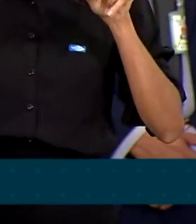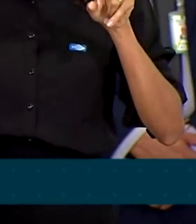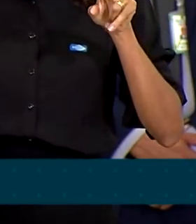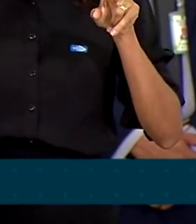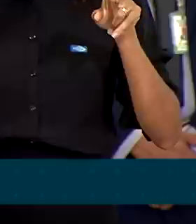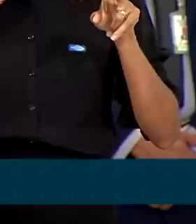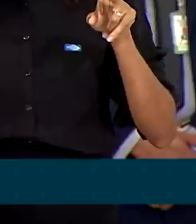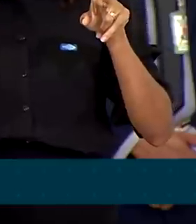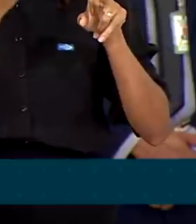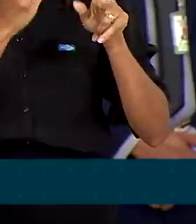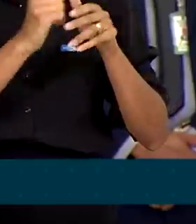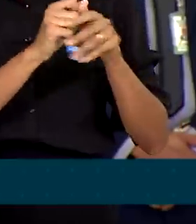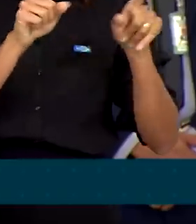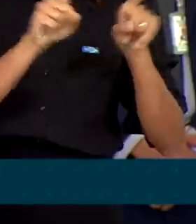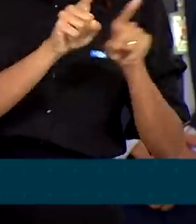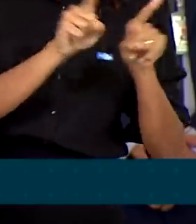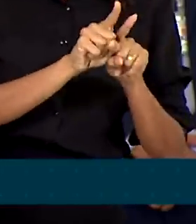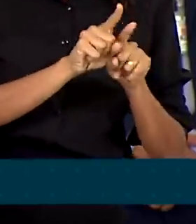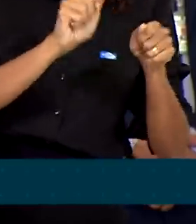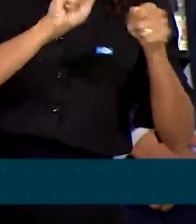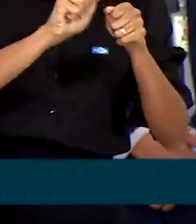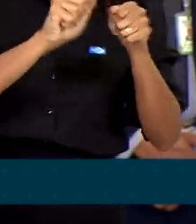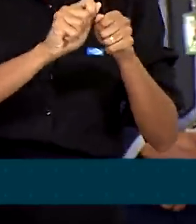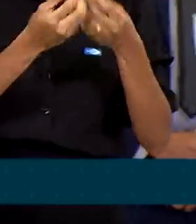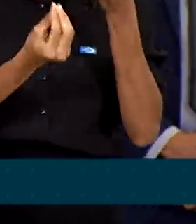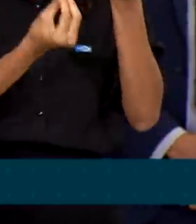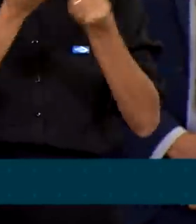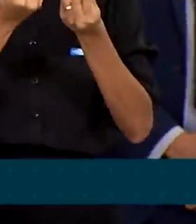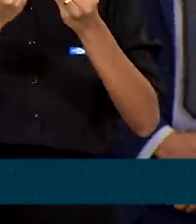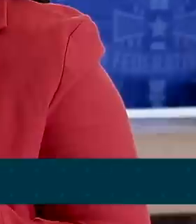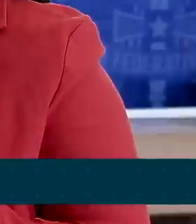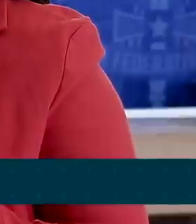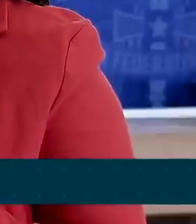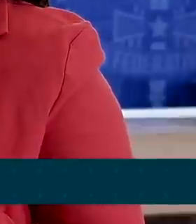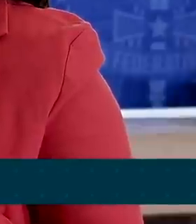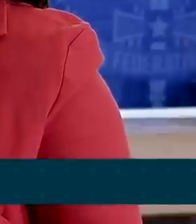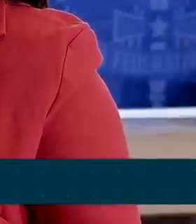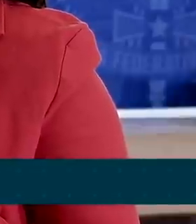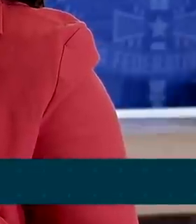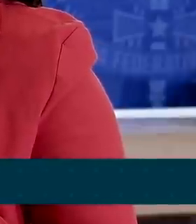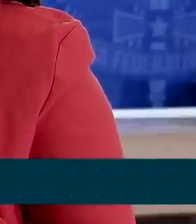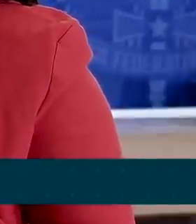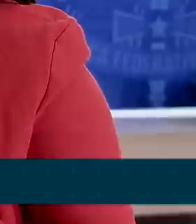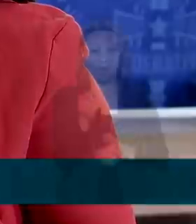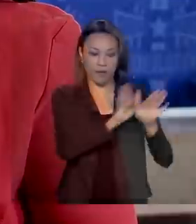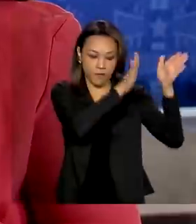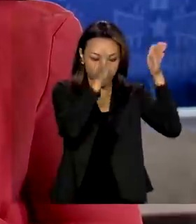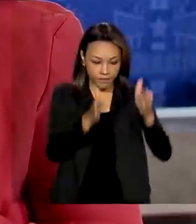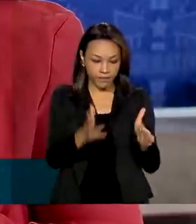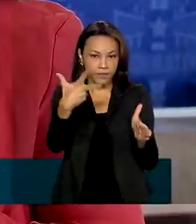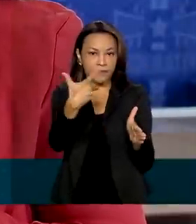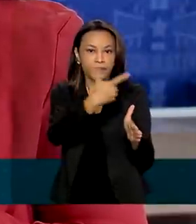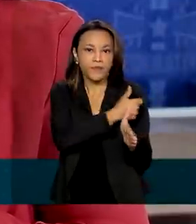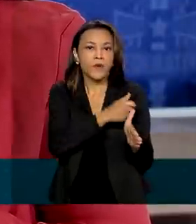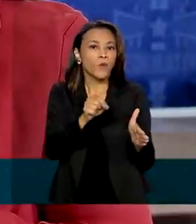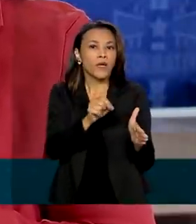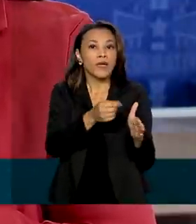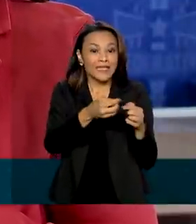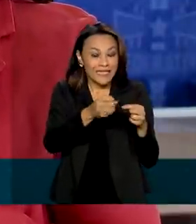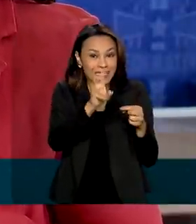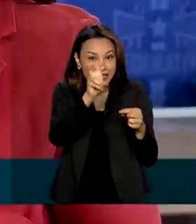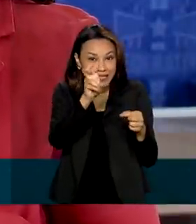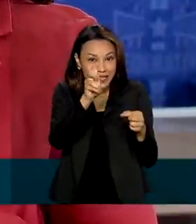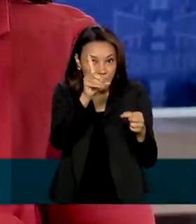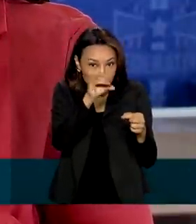a execução, a logística nos estados, a execução nos municípios. A primeira fase terá início em até cinco dias,